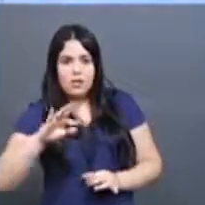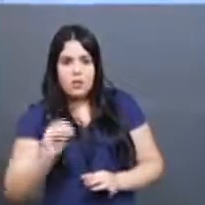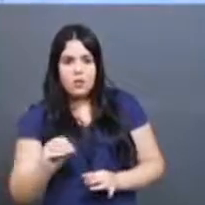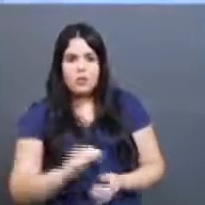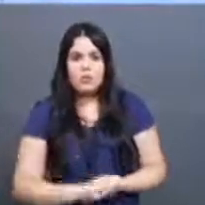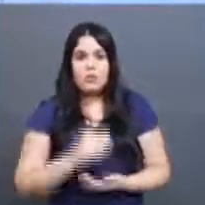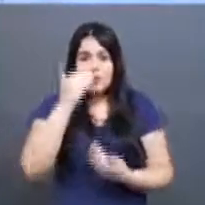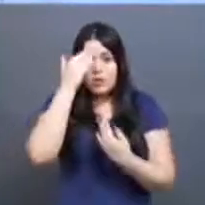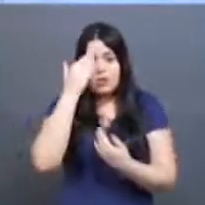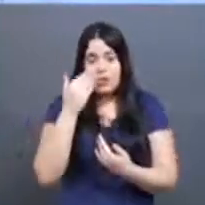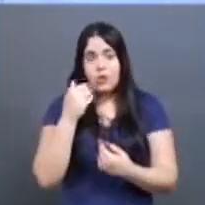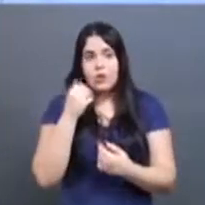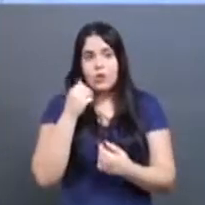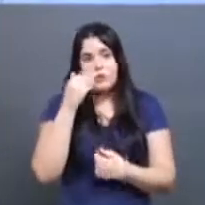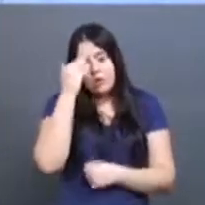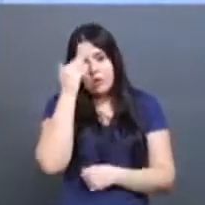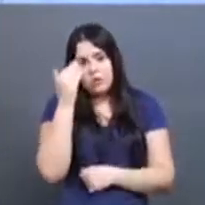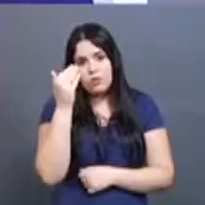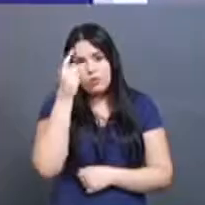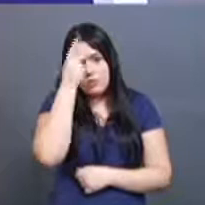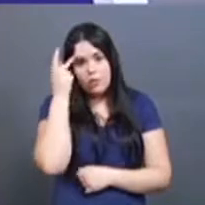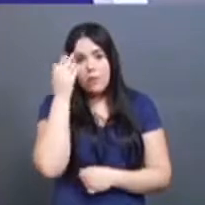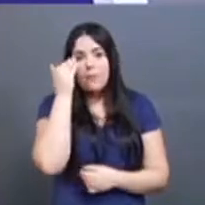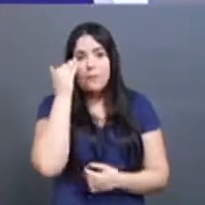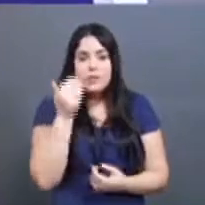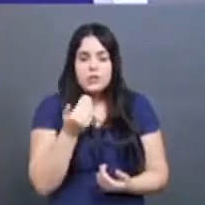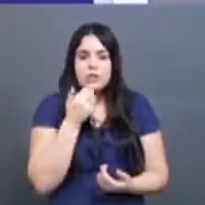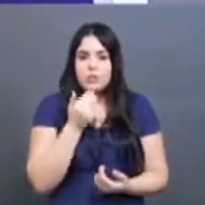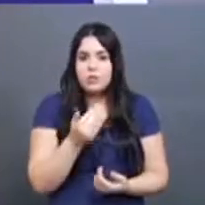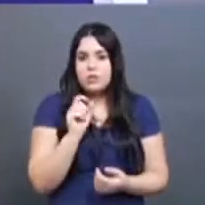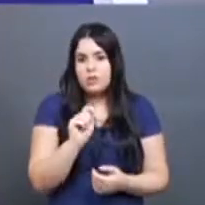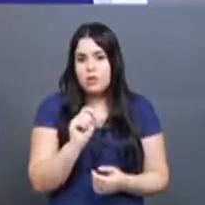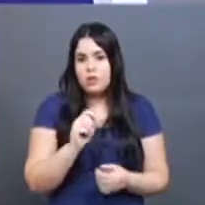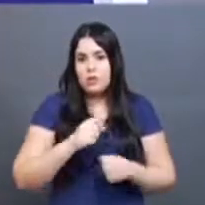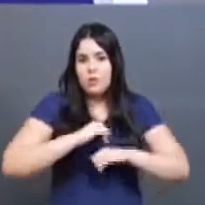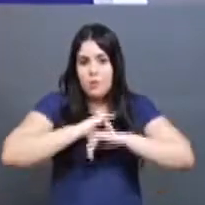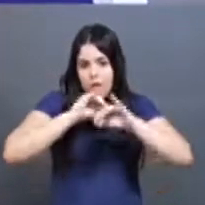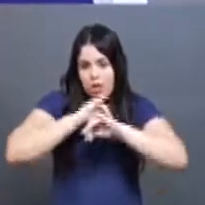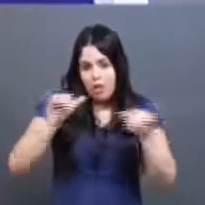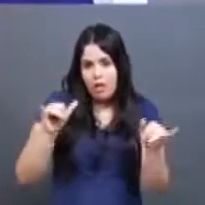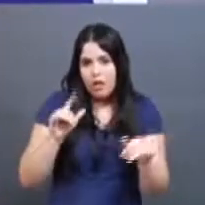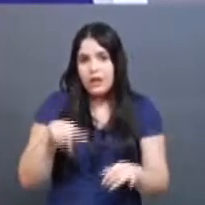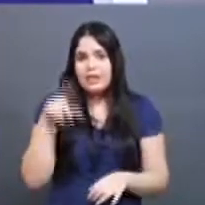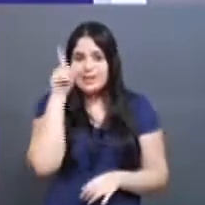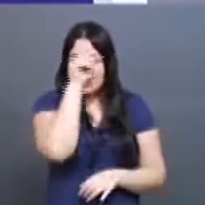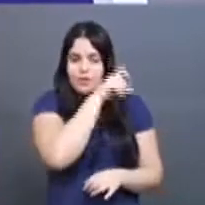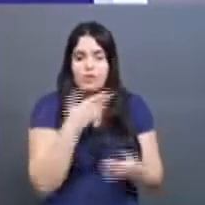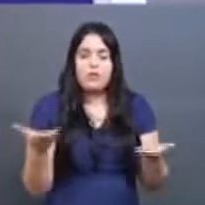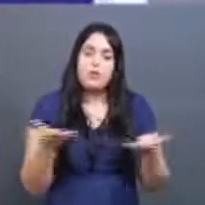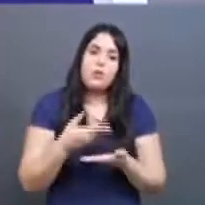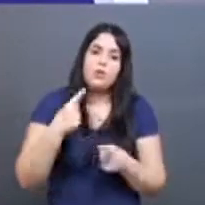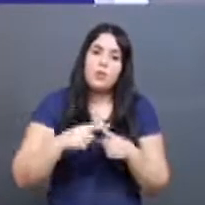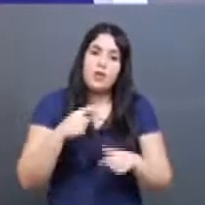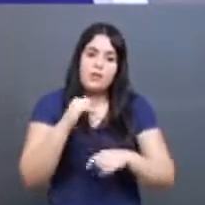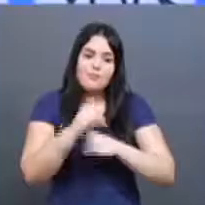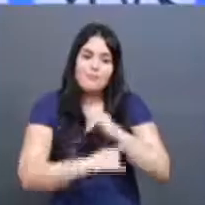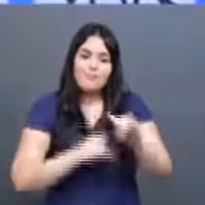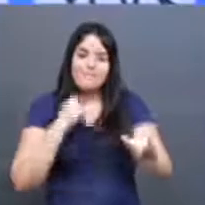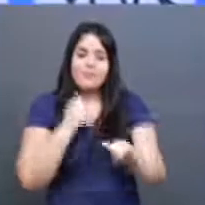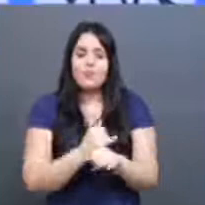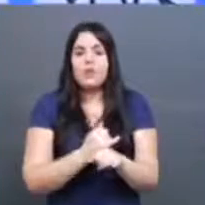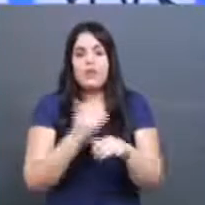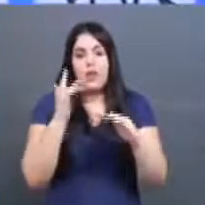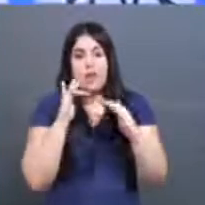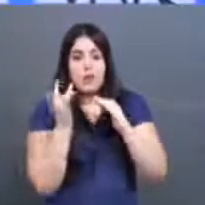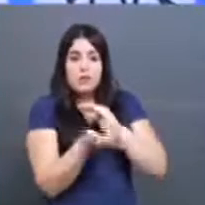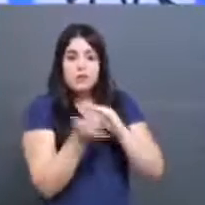viralização, vamos dizer assim, espalhar esse bullying? Sim, é muito difícil hoje, porque a internet, as redes